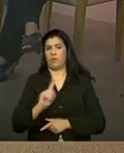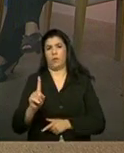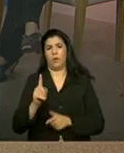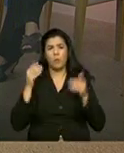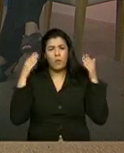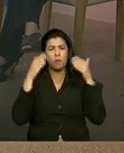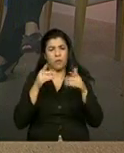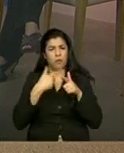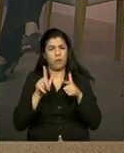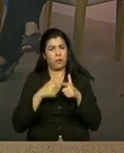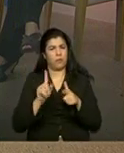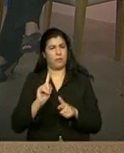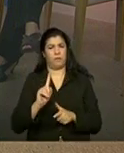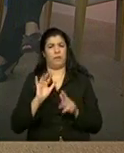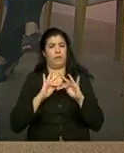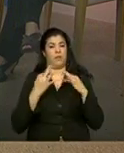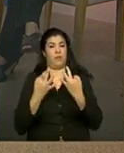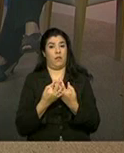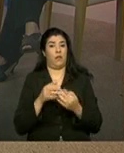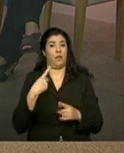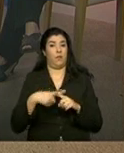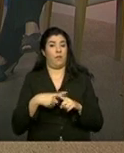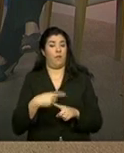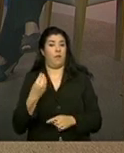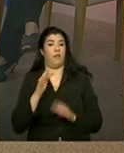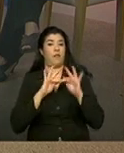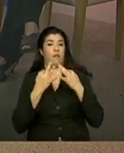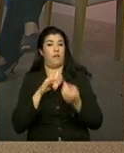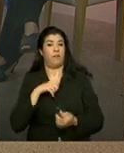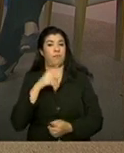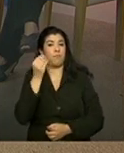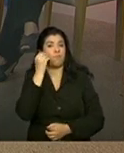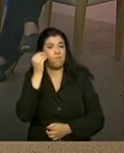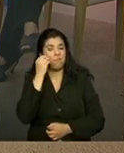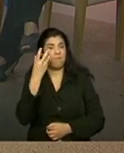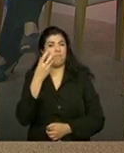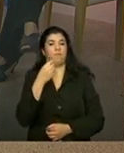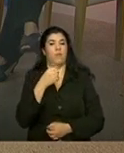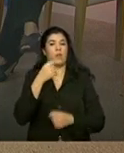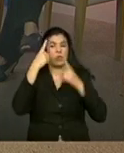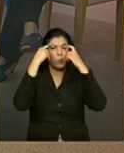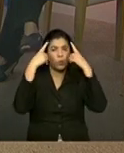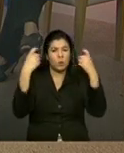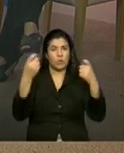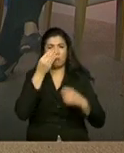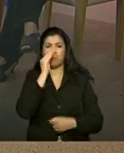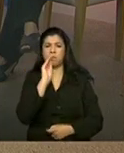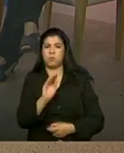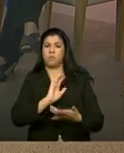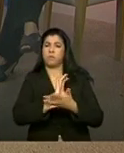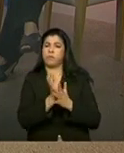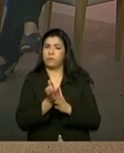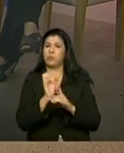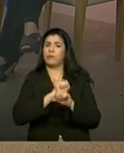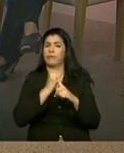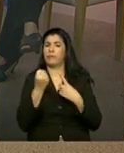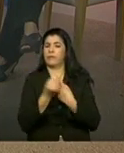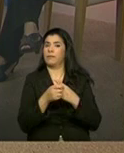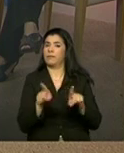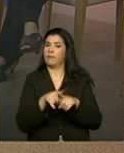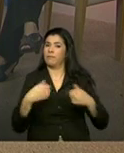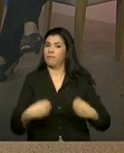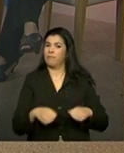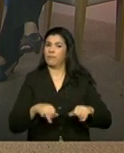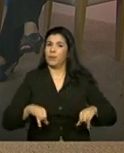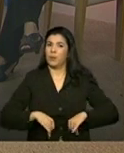família, ela vivencia e ela reproduz a exclusão, a violação de direitos que ela mesma sofre. Então, ela precisa